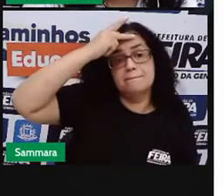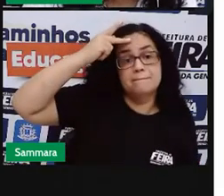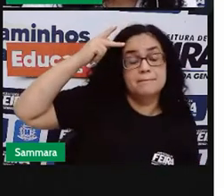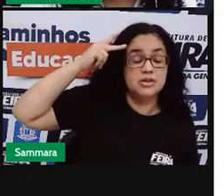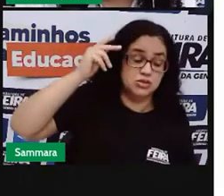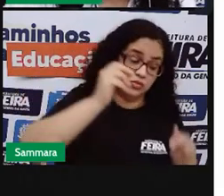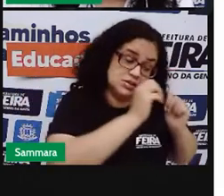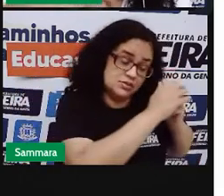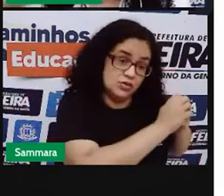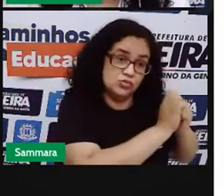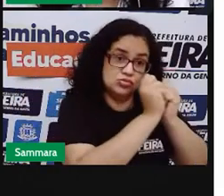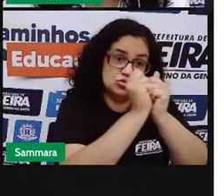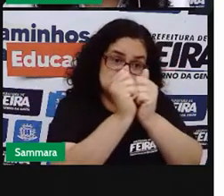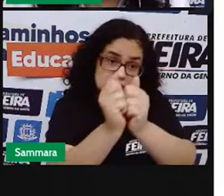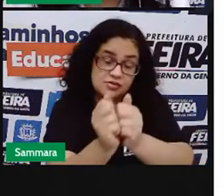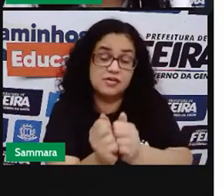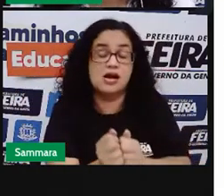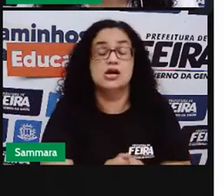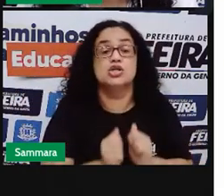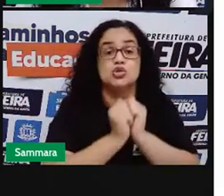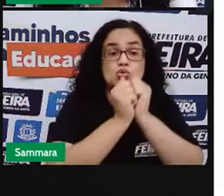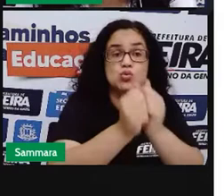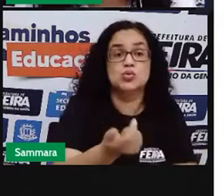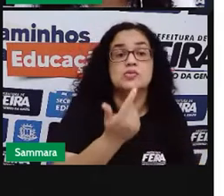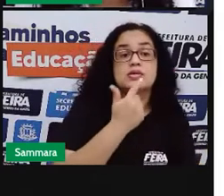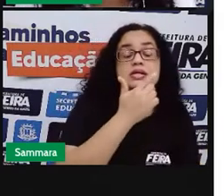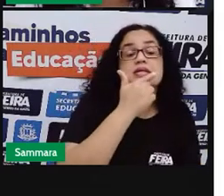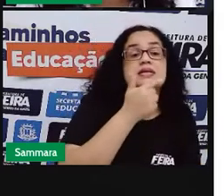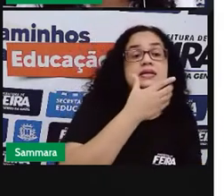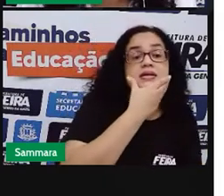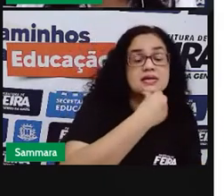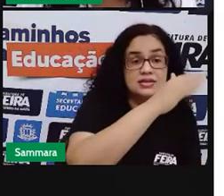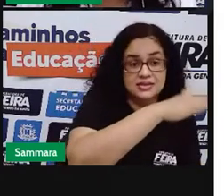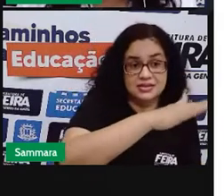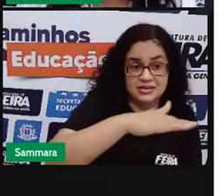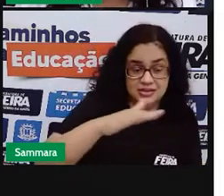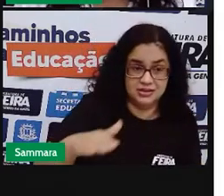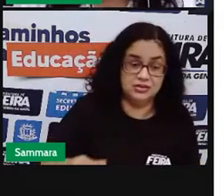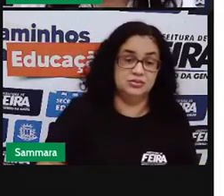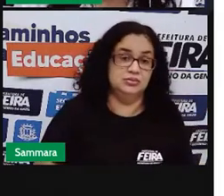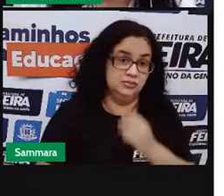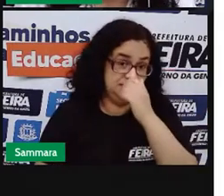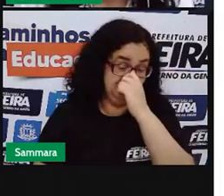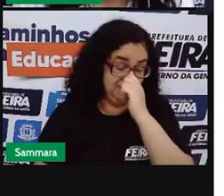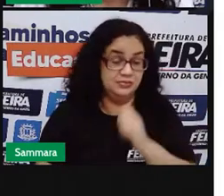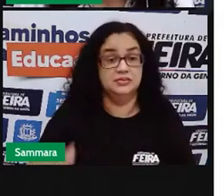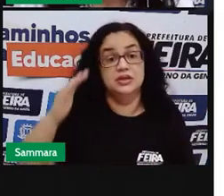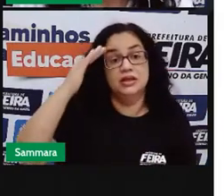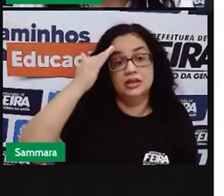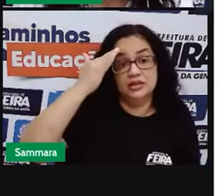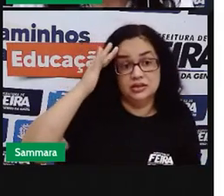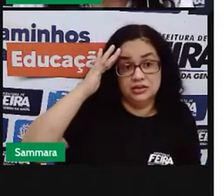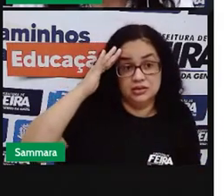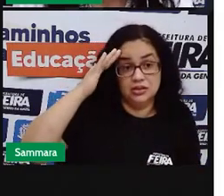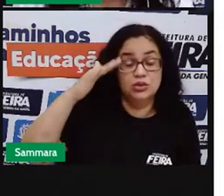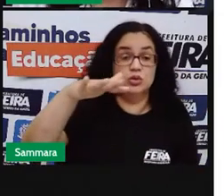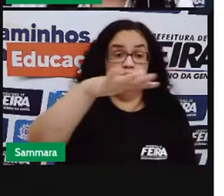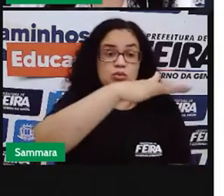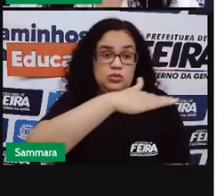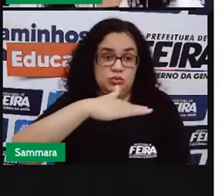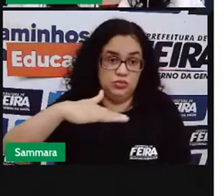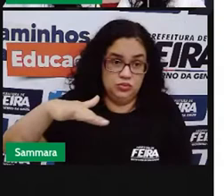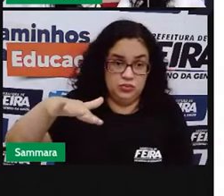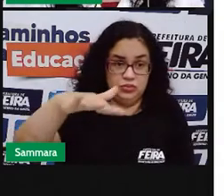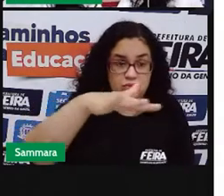levar as crianças ao posto de vacina na França. Você entendeu o que é o público-alvo?